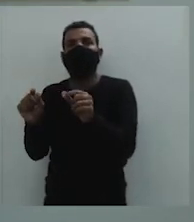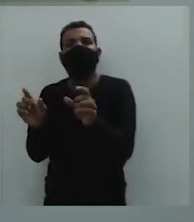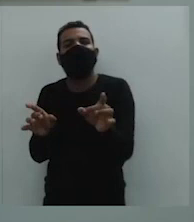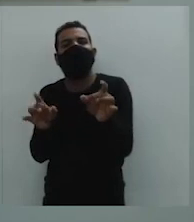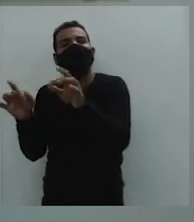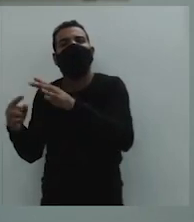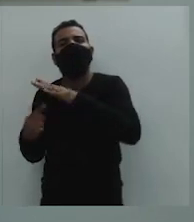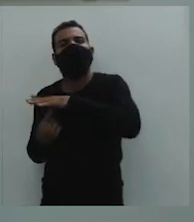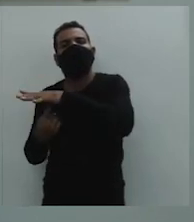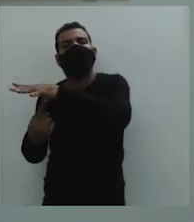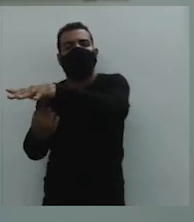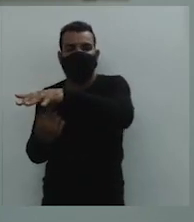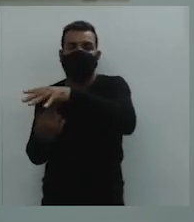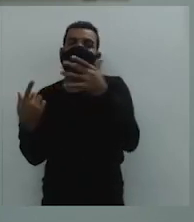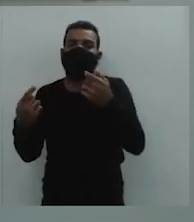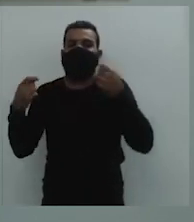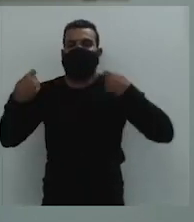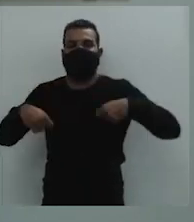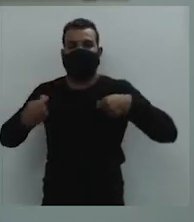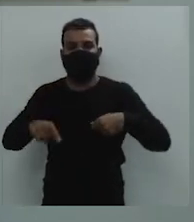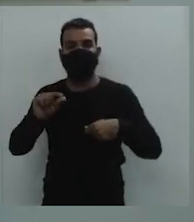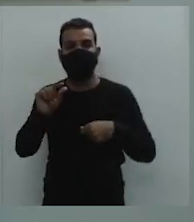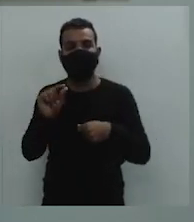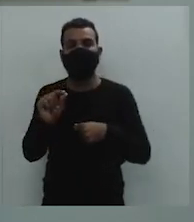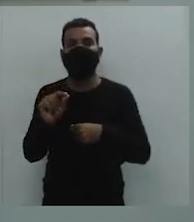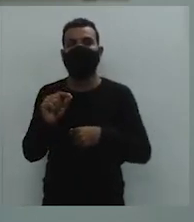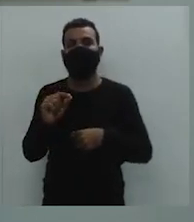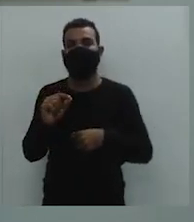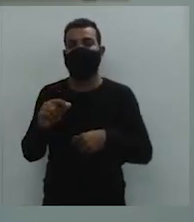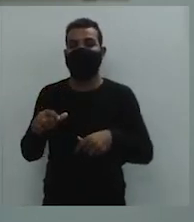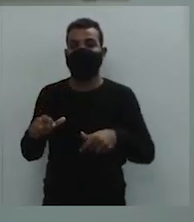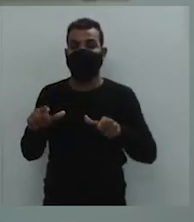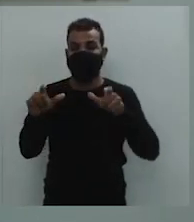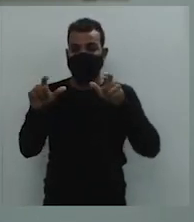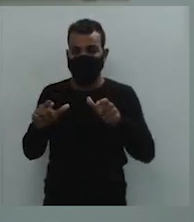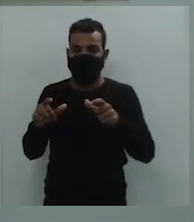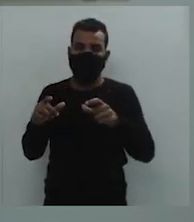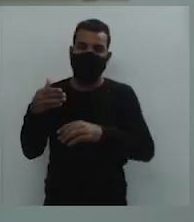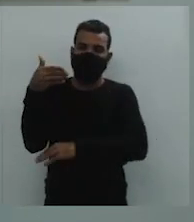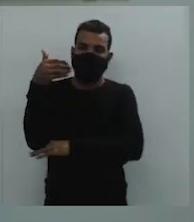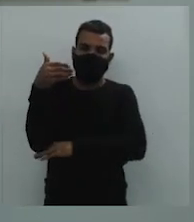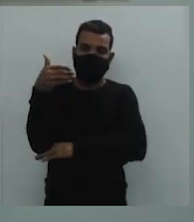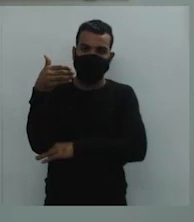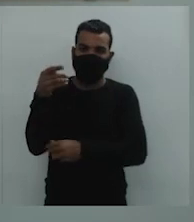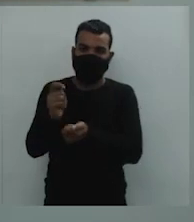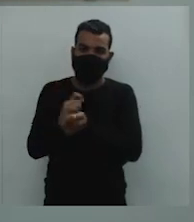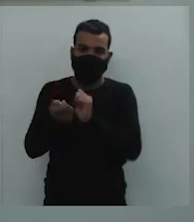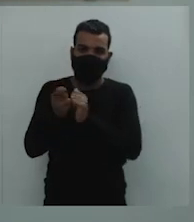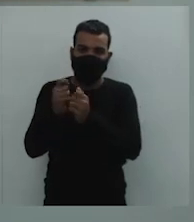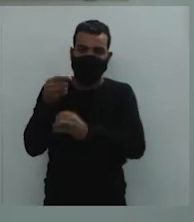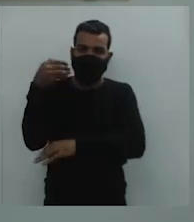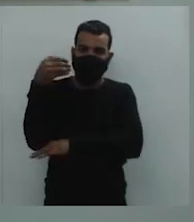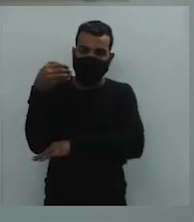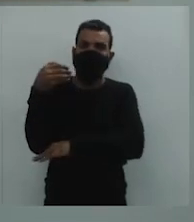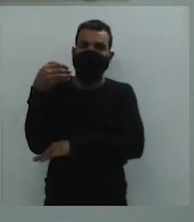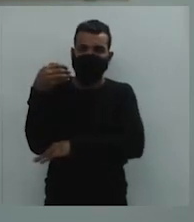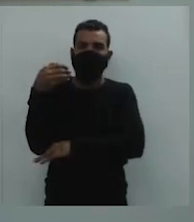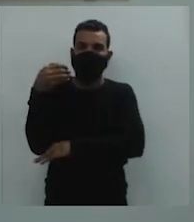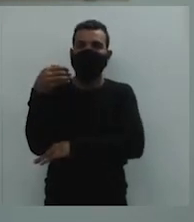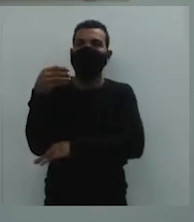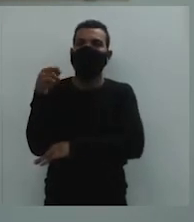Por quê? Porque tinha que existir o local, as pequenas pousadas, as casas adaptadas para aqueles